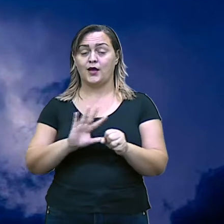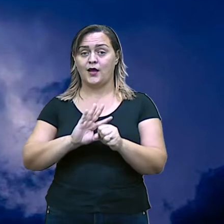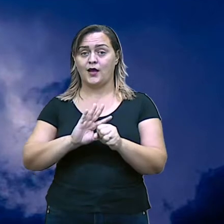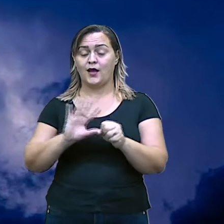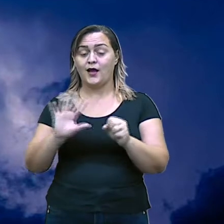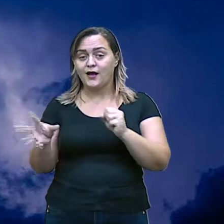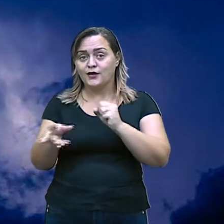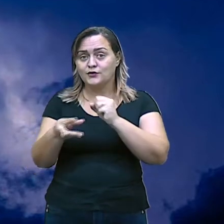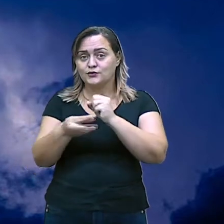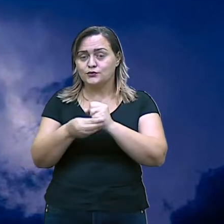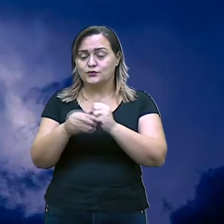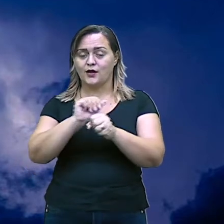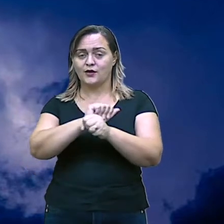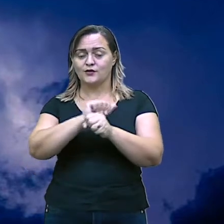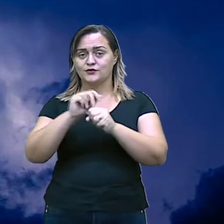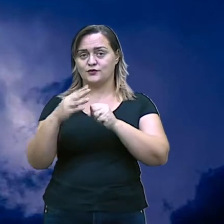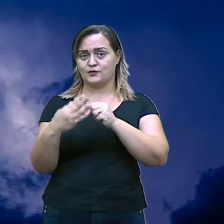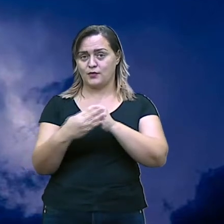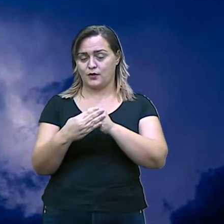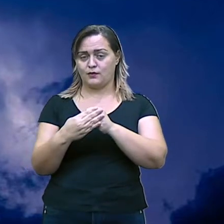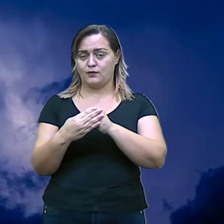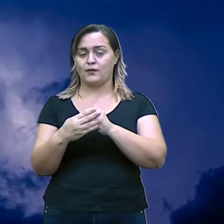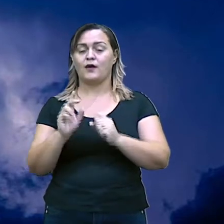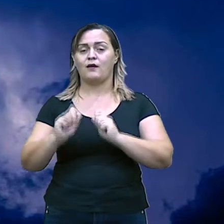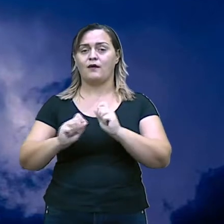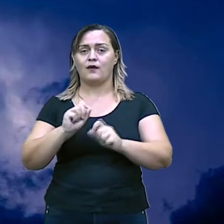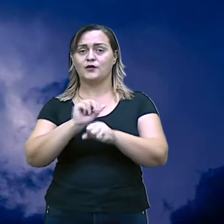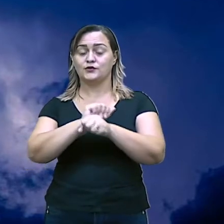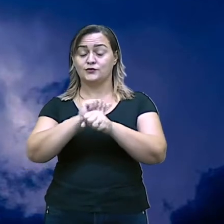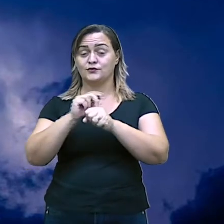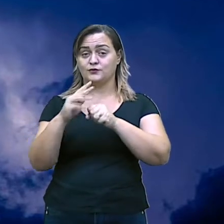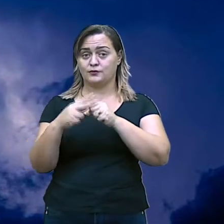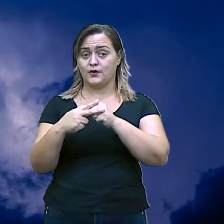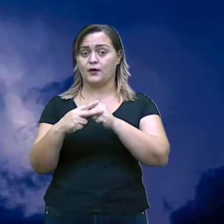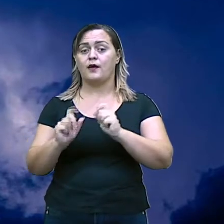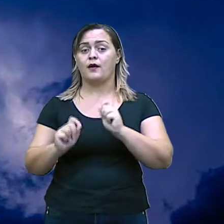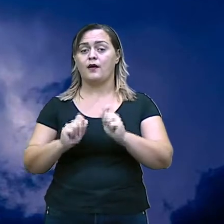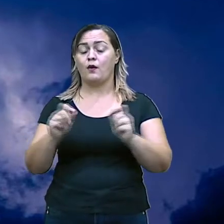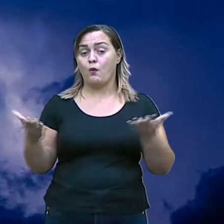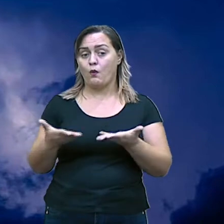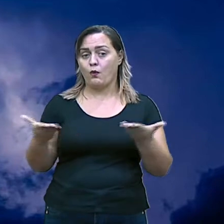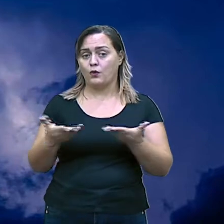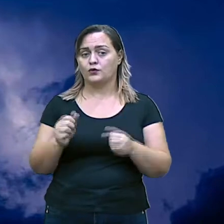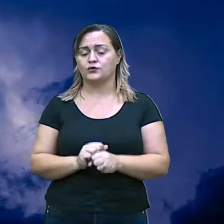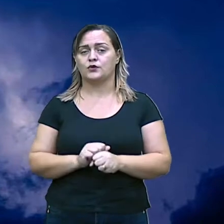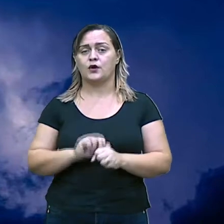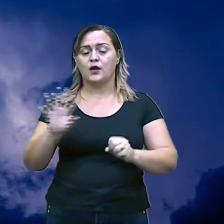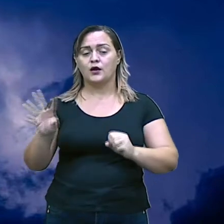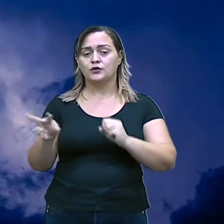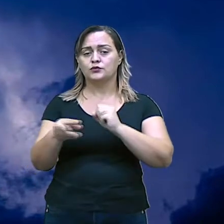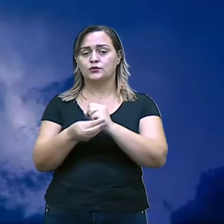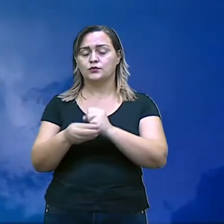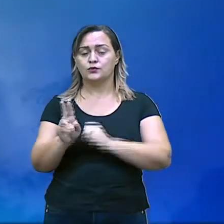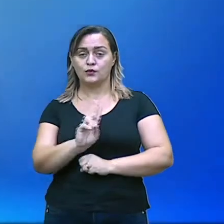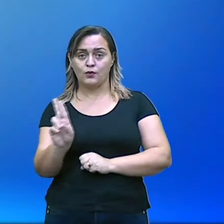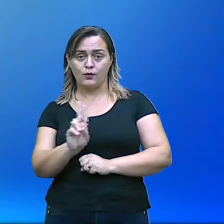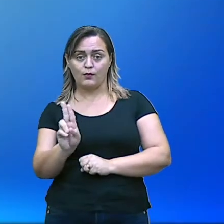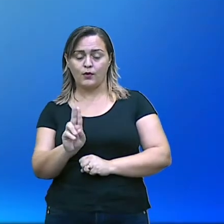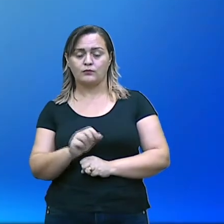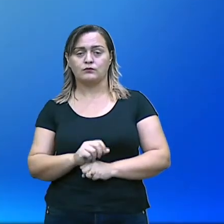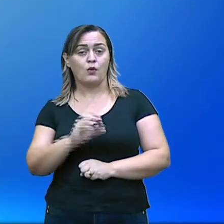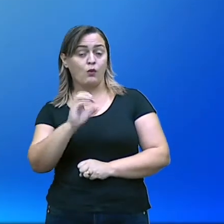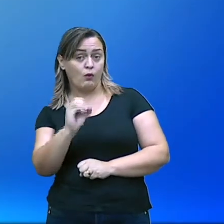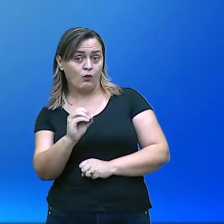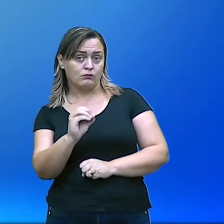adverbial hoje. Determinou o tempo. Adjunto adnominal. O ou um, né? Um artigo aí. Isso.